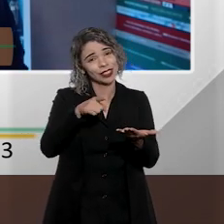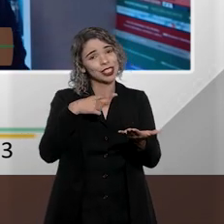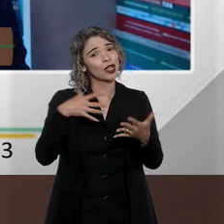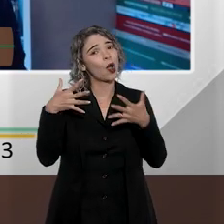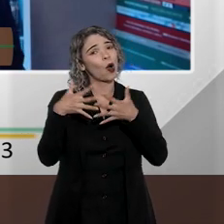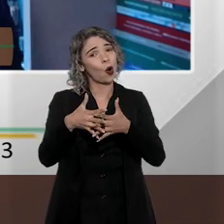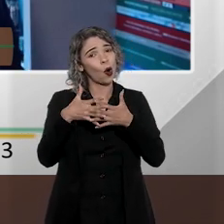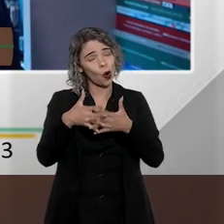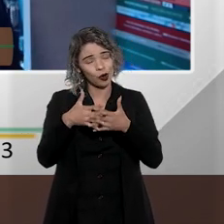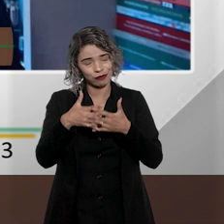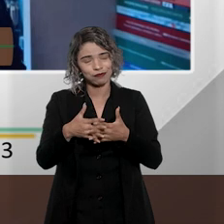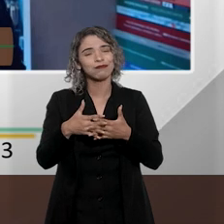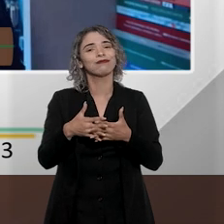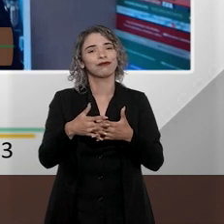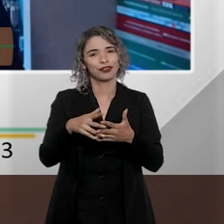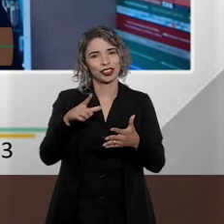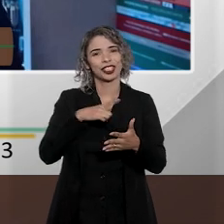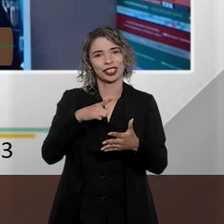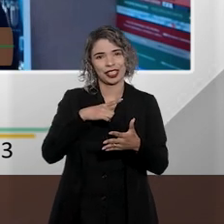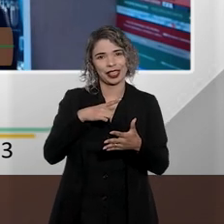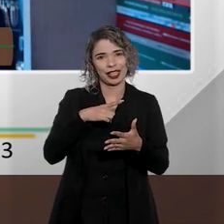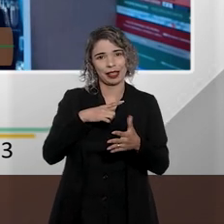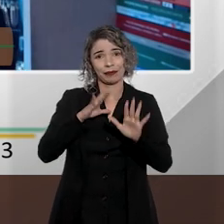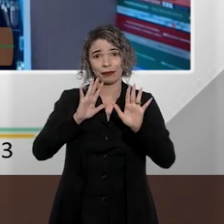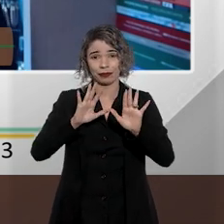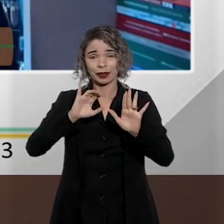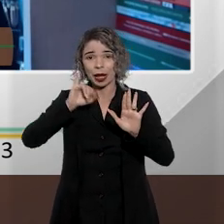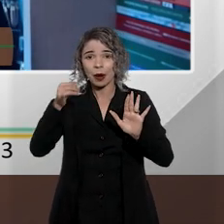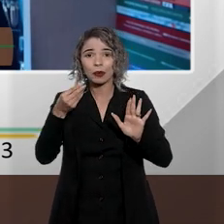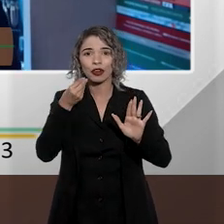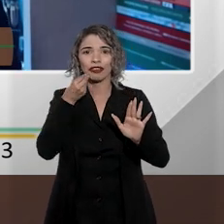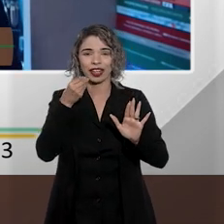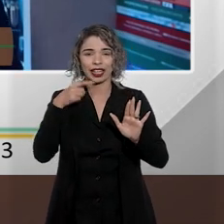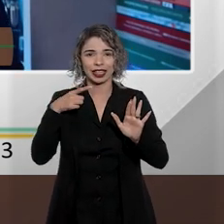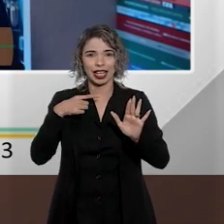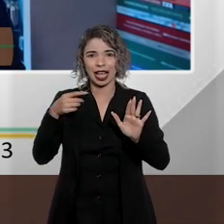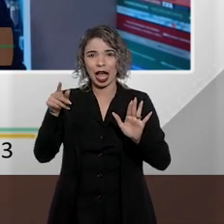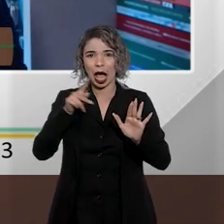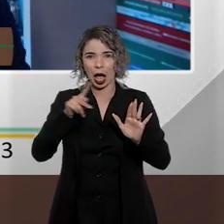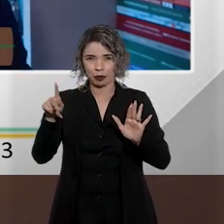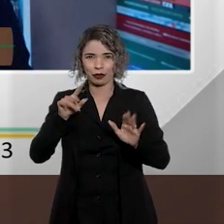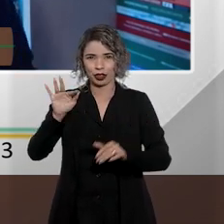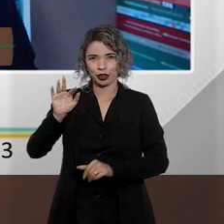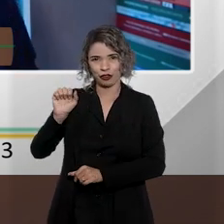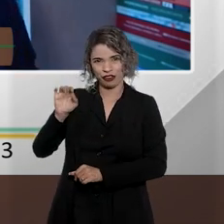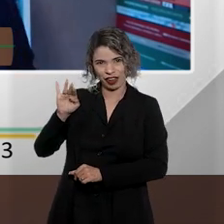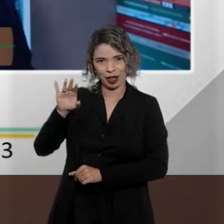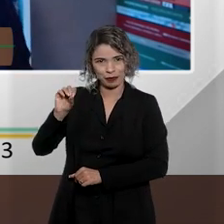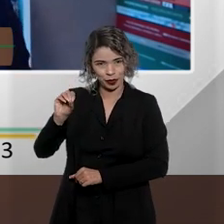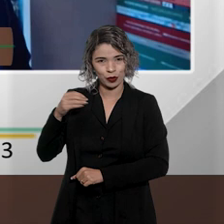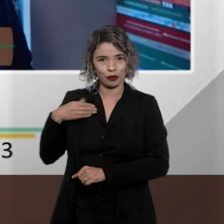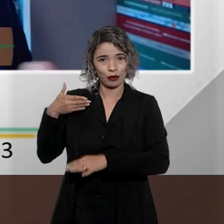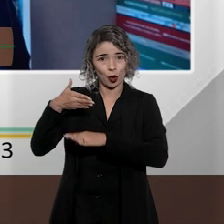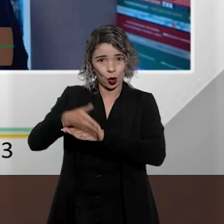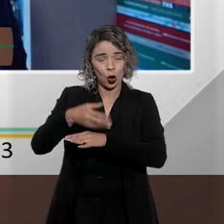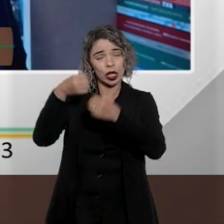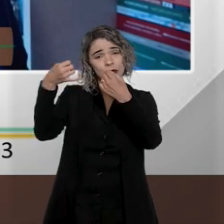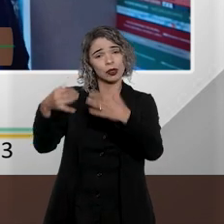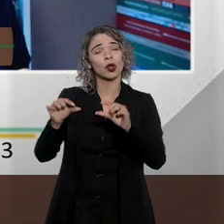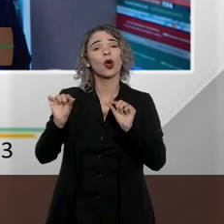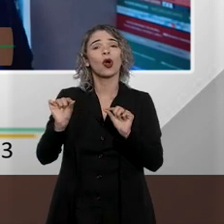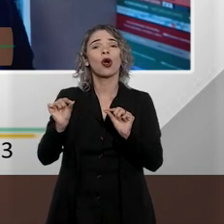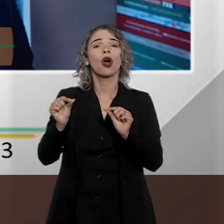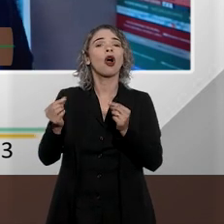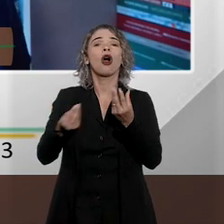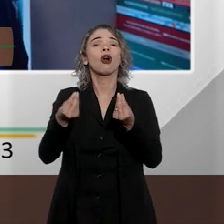paradoxo, ou um aparente paradoxo, mas... E aí, aproveitando a última intervenção do professor Fábio, vai muito bem, ou está muito bem explicado,